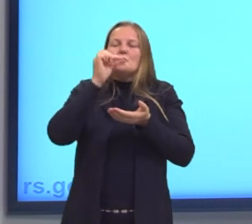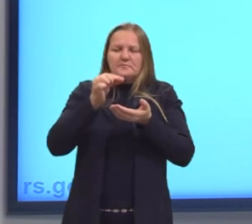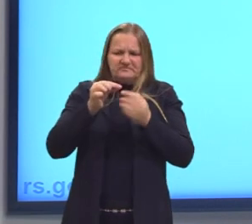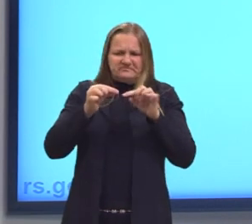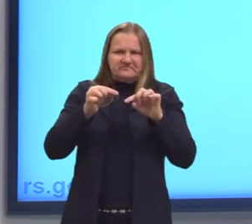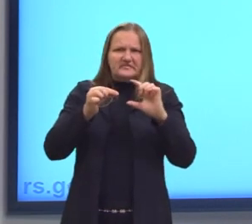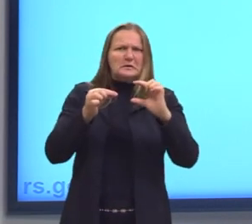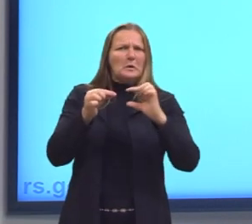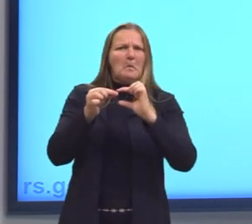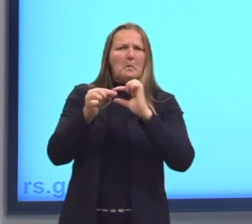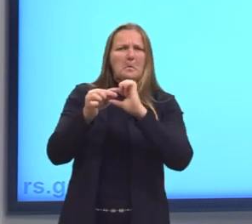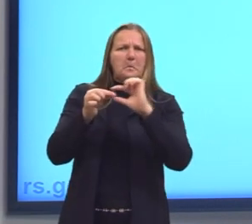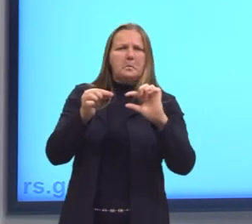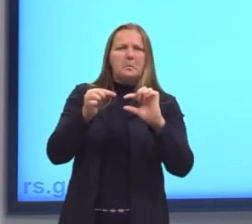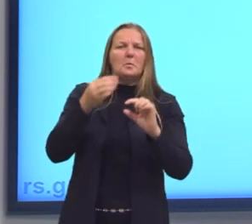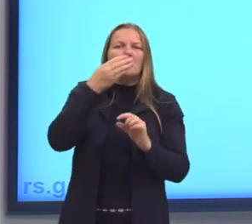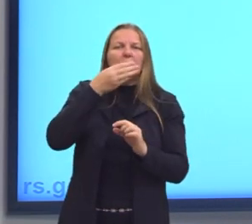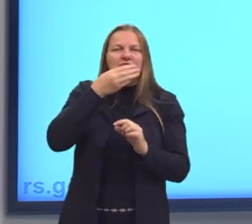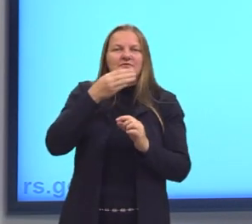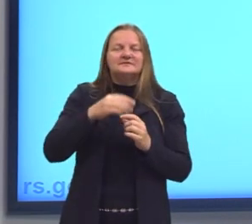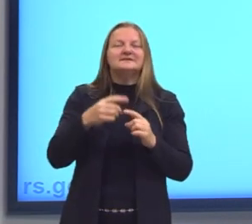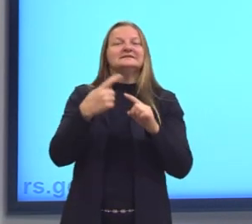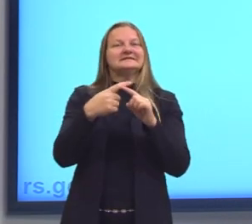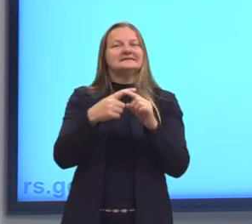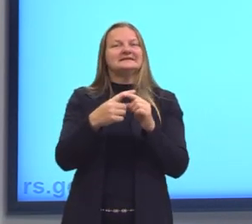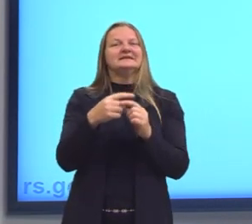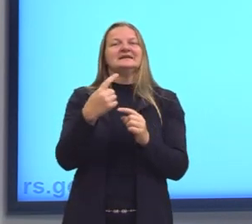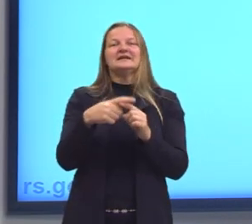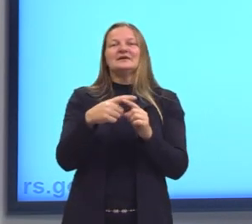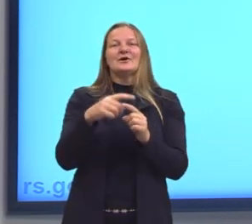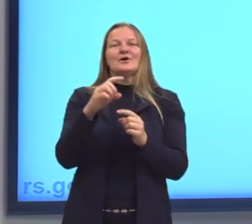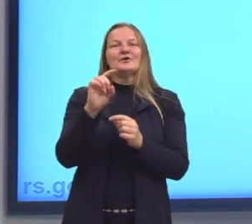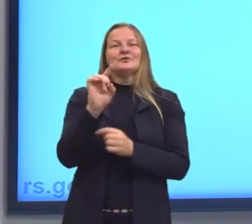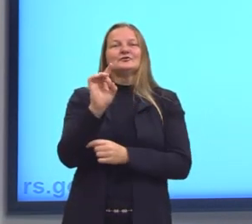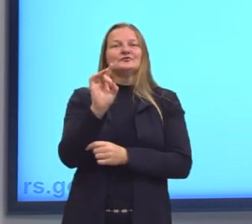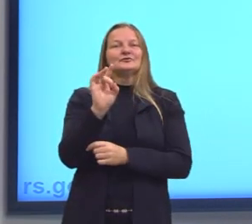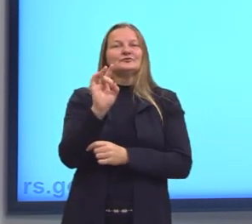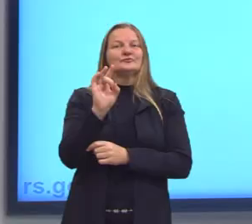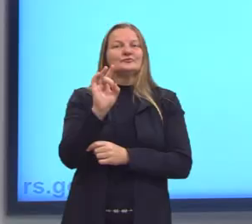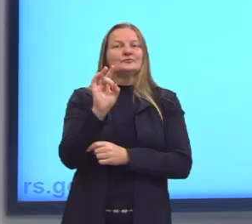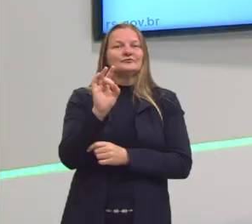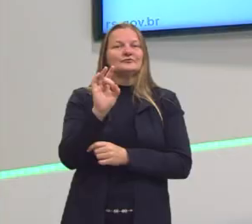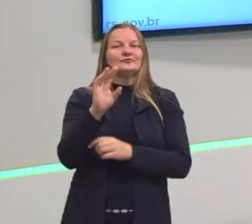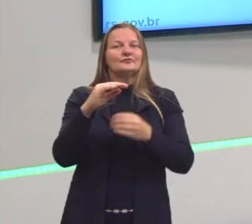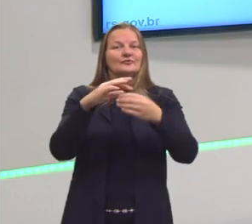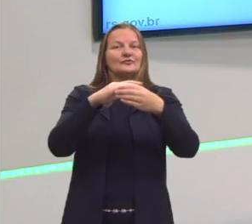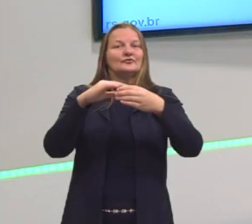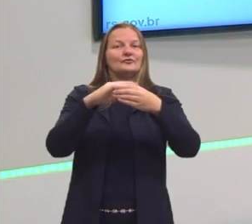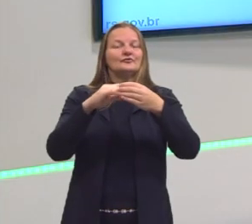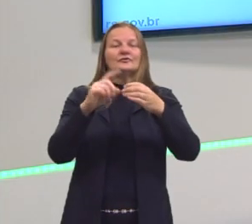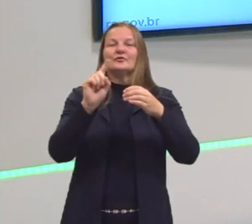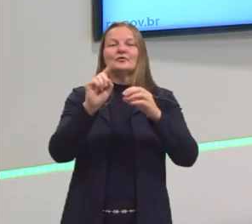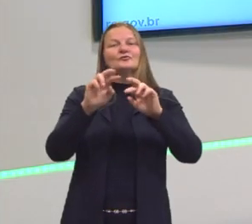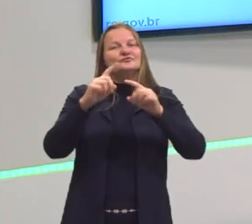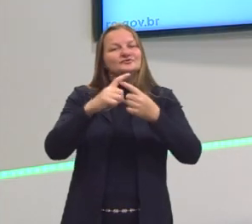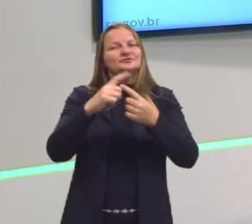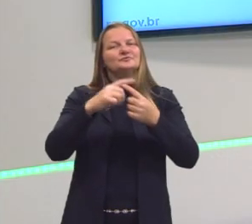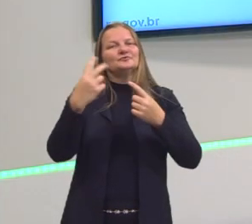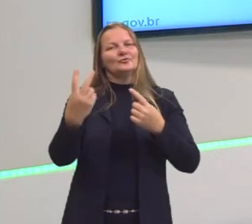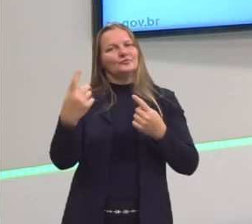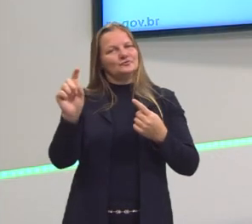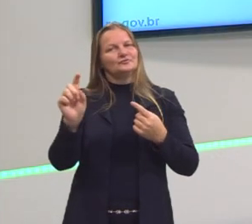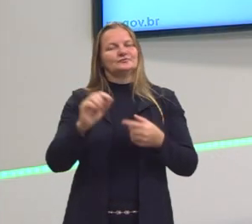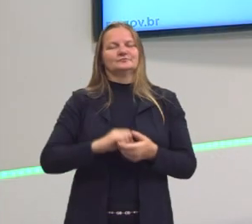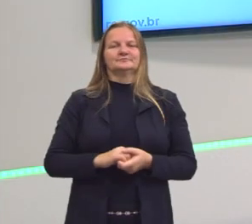açúcar, né? Que foi colocada em excesso. Isso, então, não é uma solução, tá? É outro tipo de dispersão que nós vamos entender.